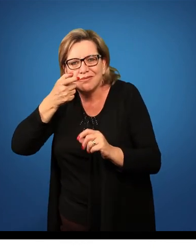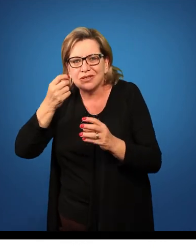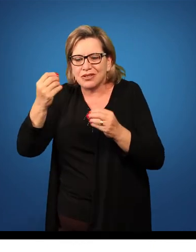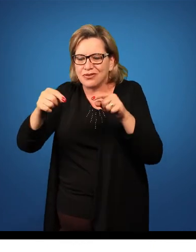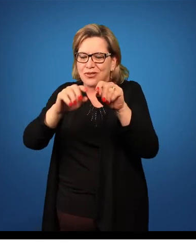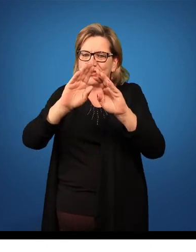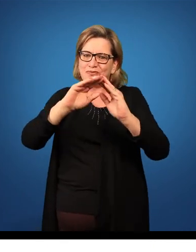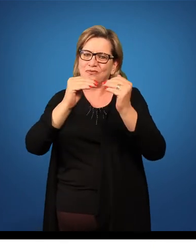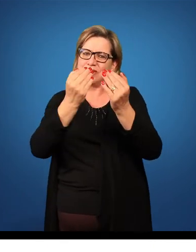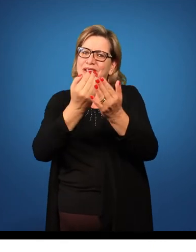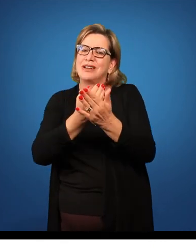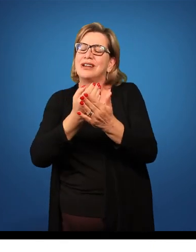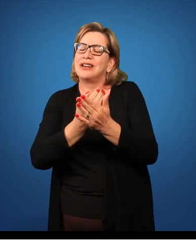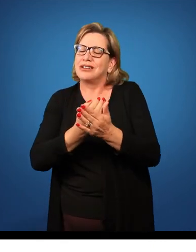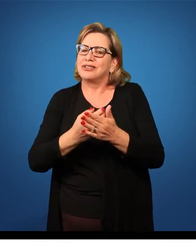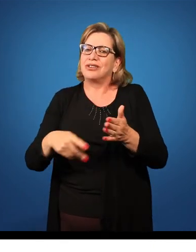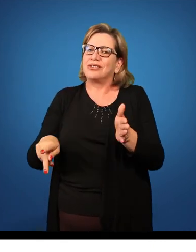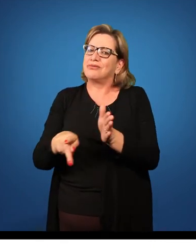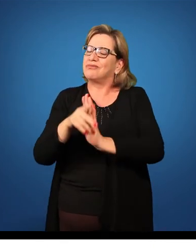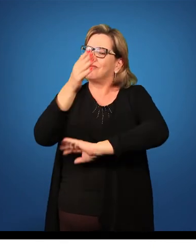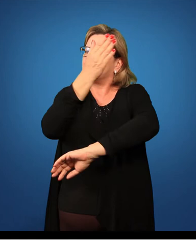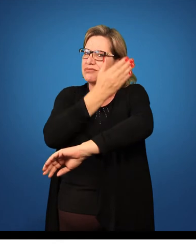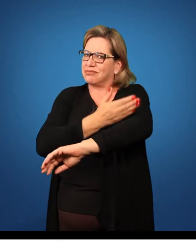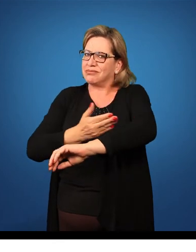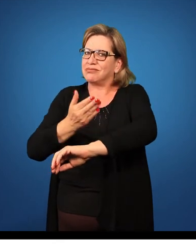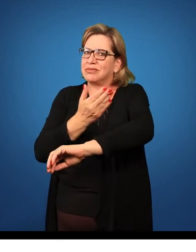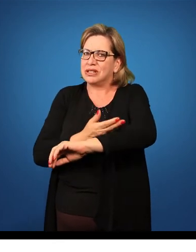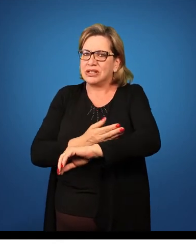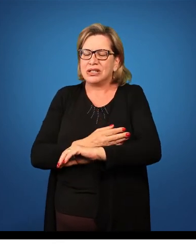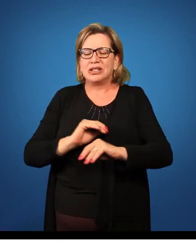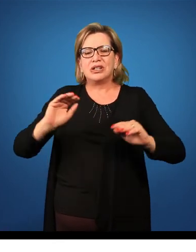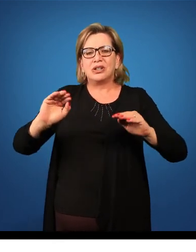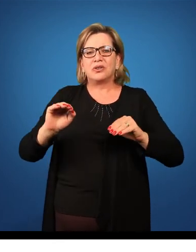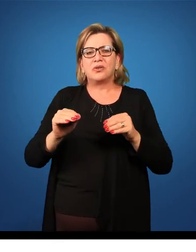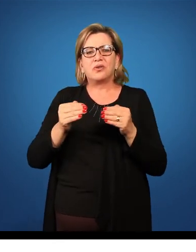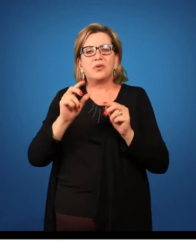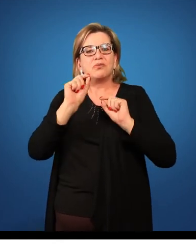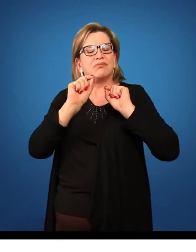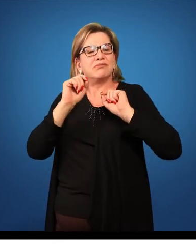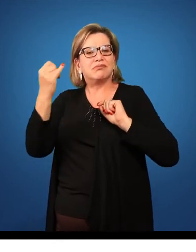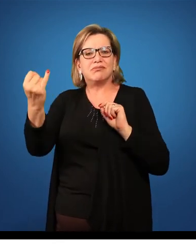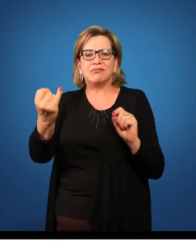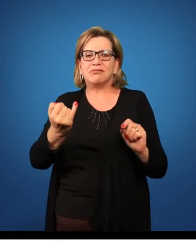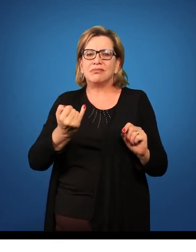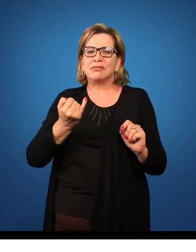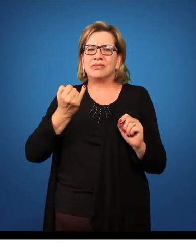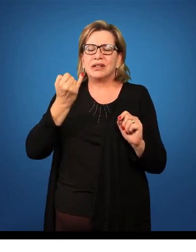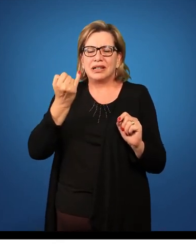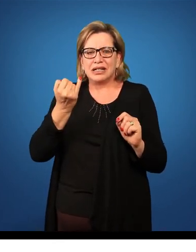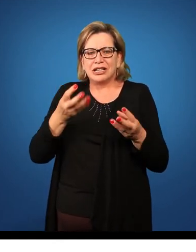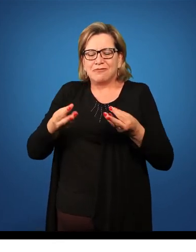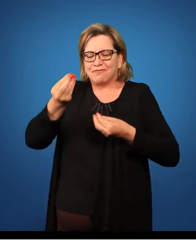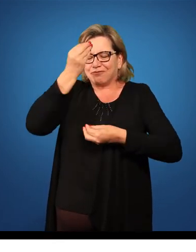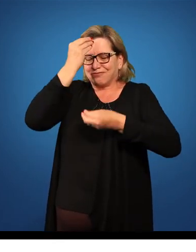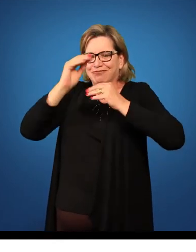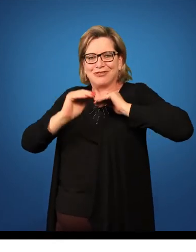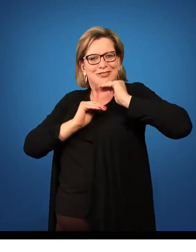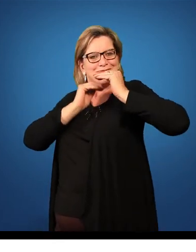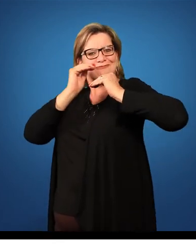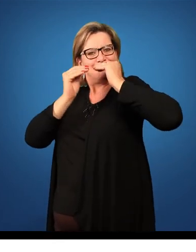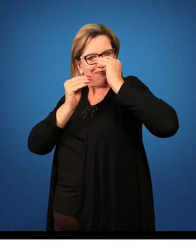durante o desenvolvimento das diversas atividades, quais foram importantes para vocês, para a formação acadêmica,